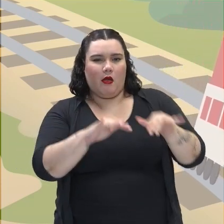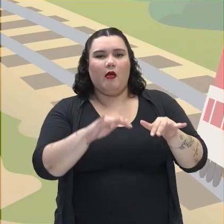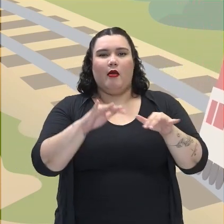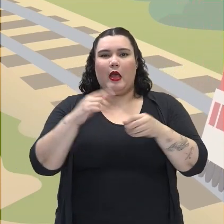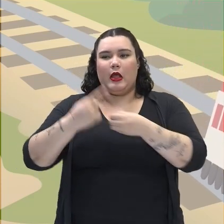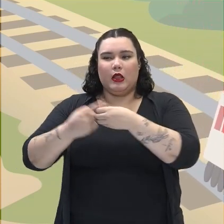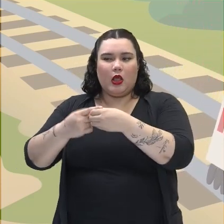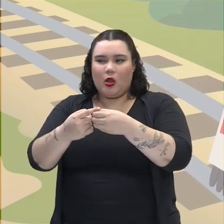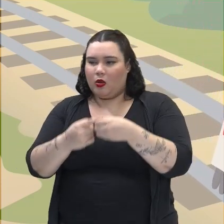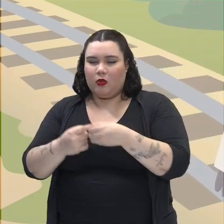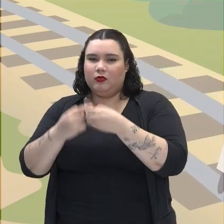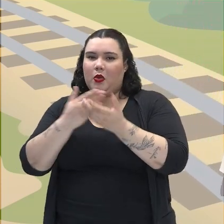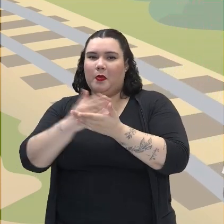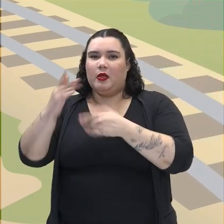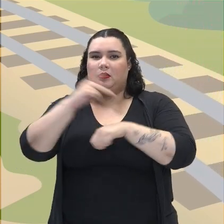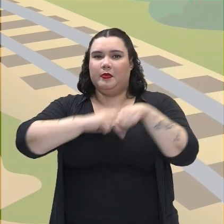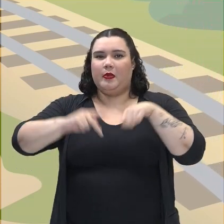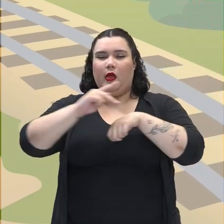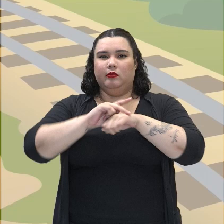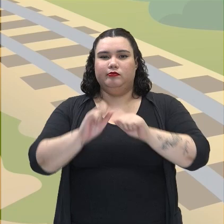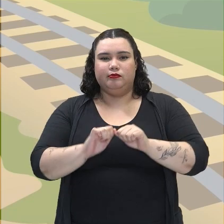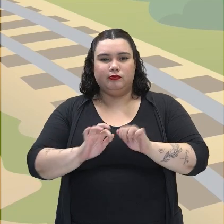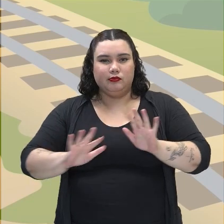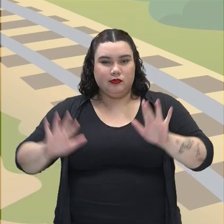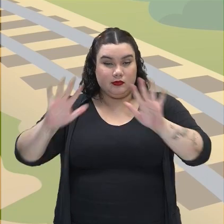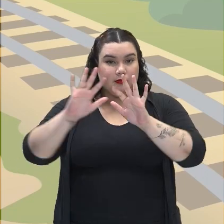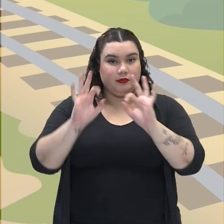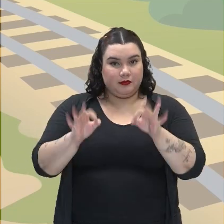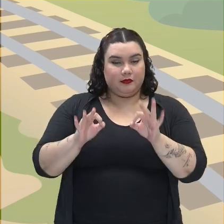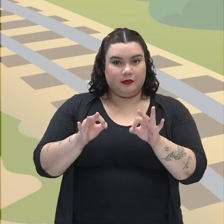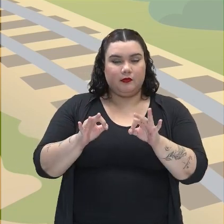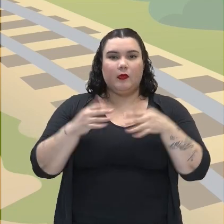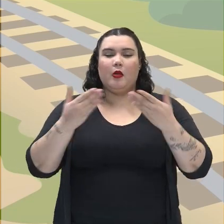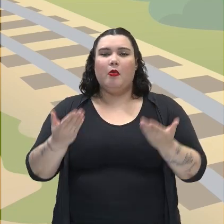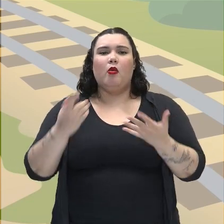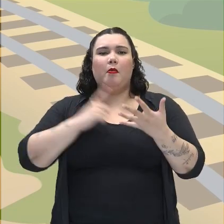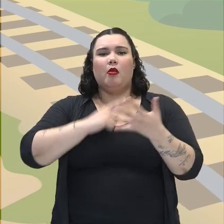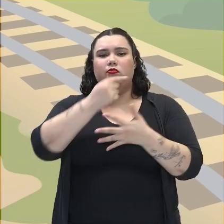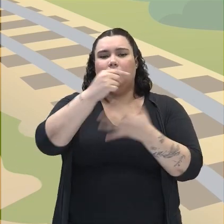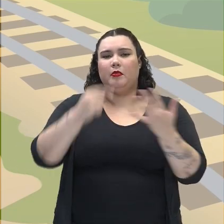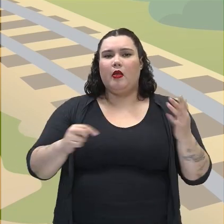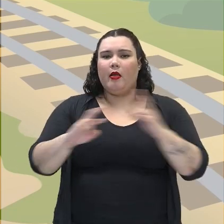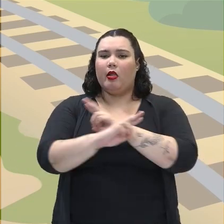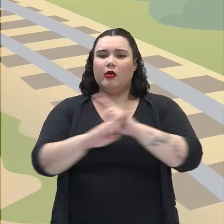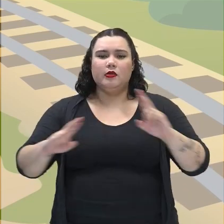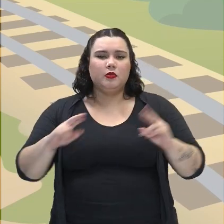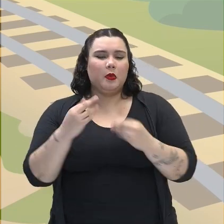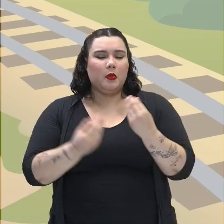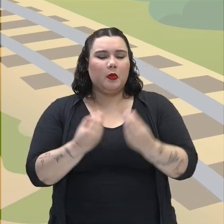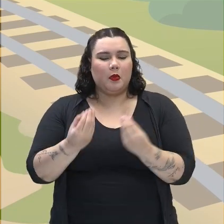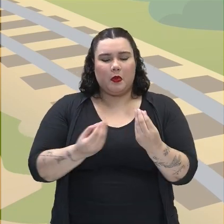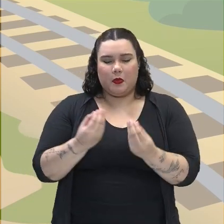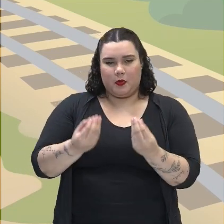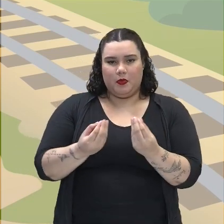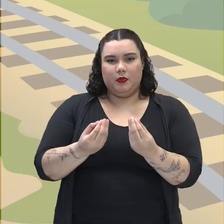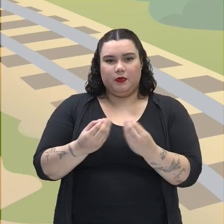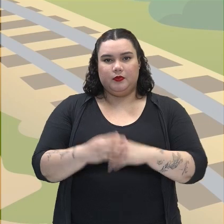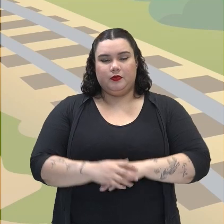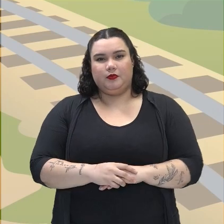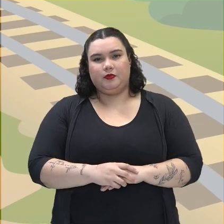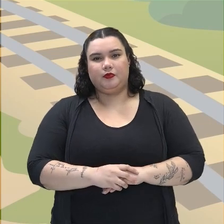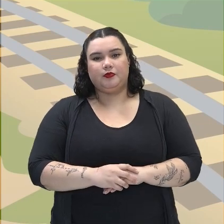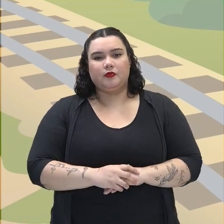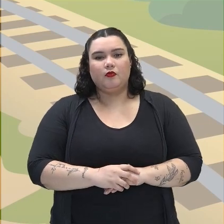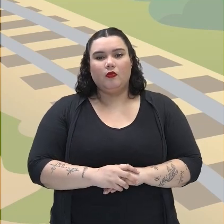estabelecer, então, a partir desses pontos que nós já verificamos, do que nós já sabemos? Qual é a relação entre os cafezais e as ferrovias? Bem,